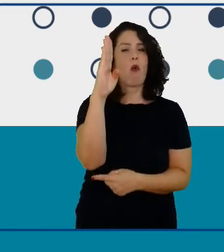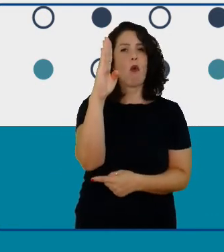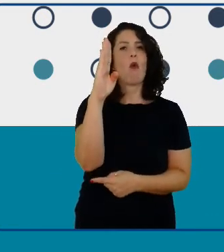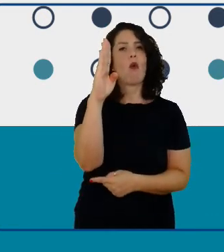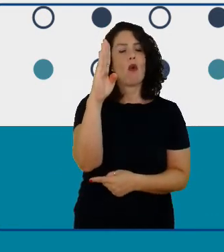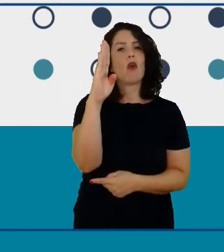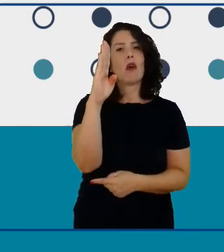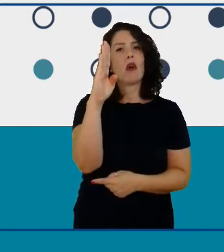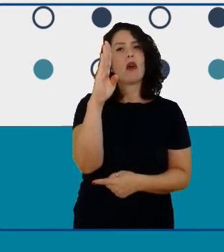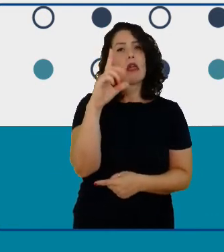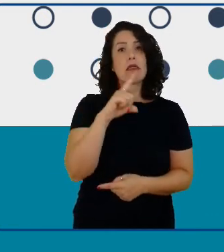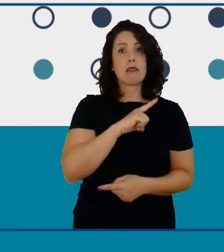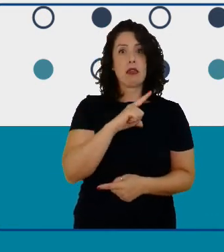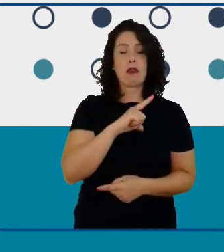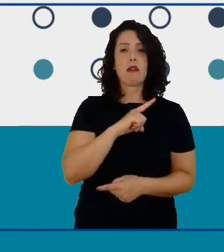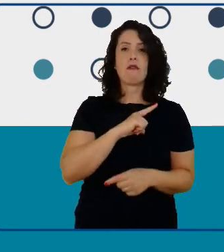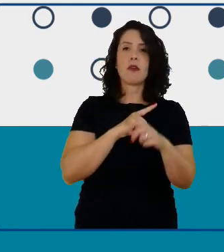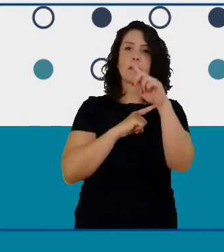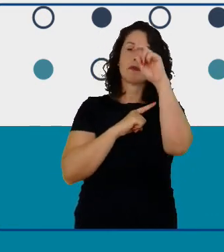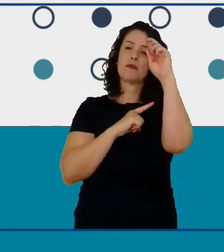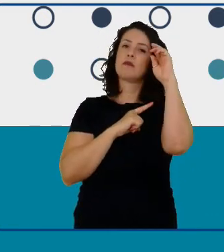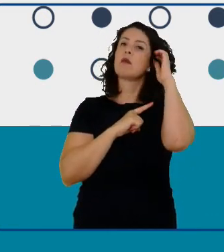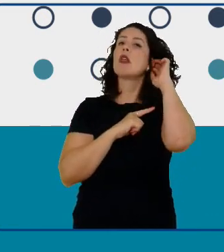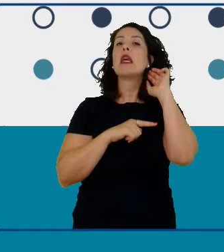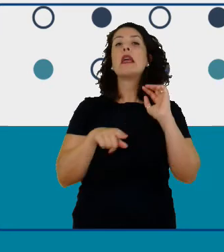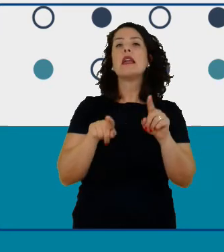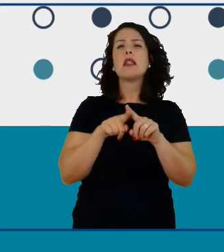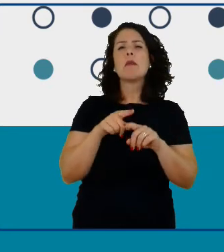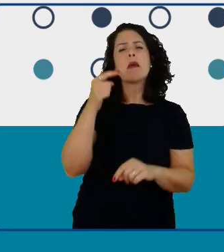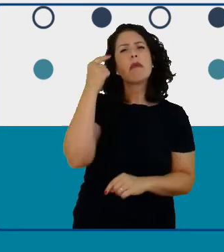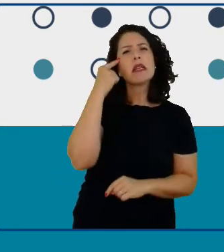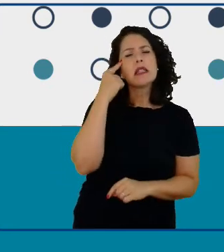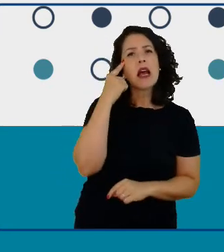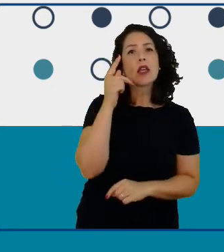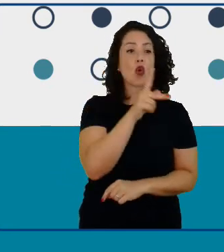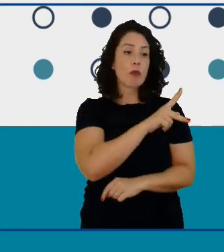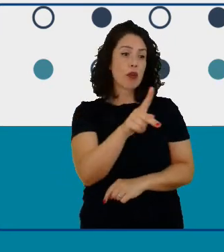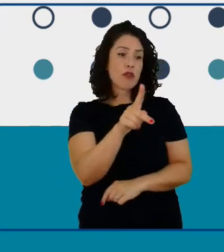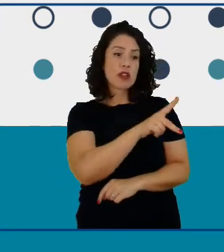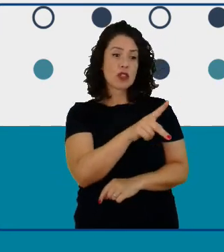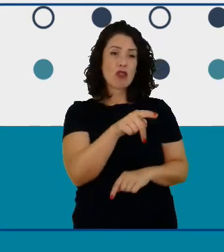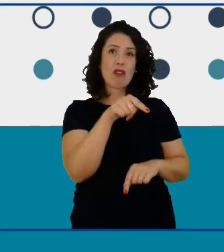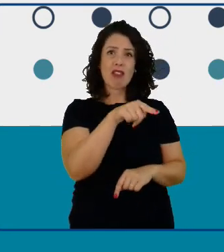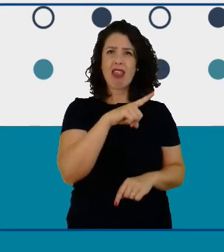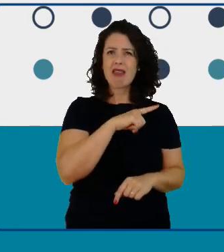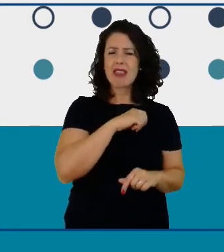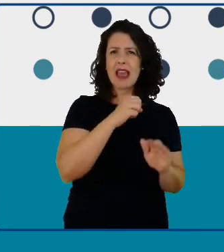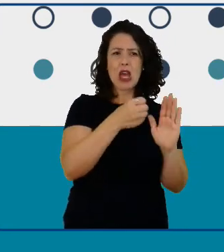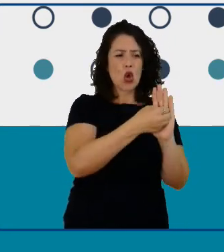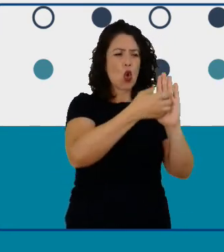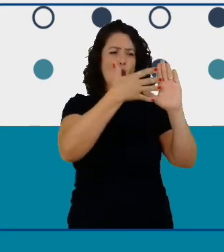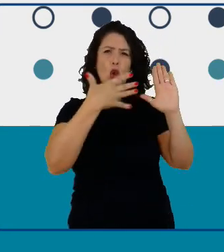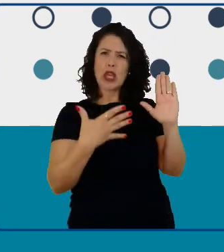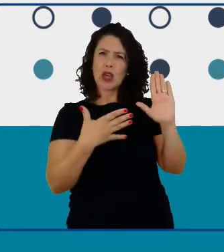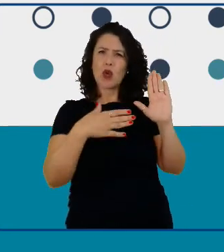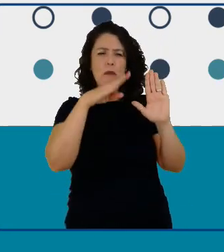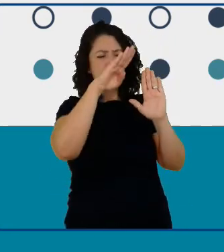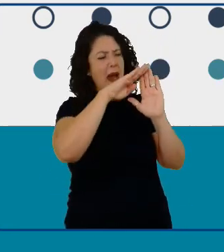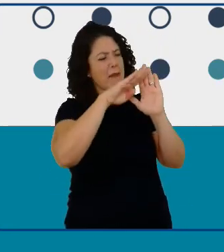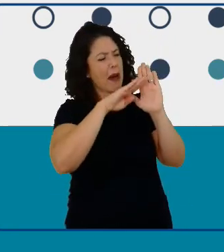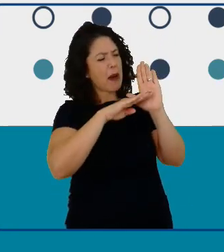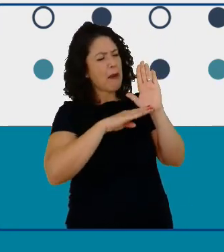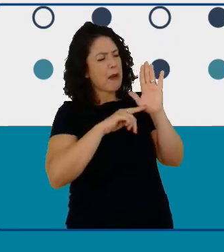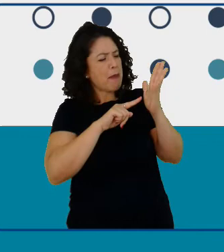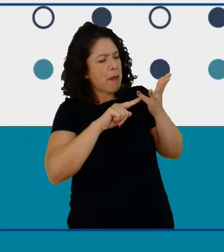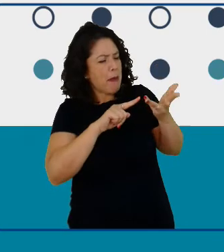dos professores que tem que ensinar tanto no currículo eles já tem um currículo tão cheio eles já tem tanta